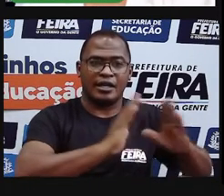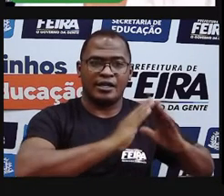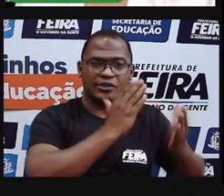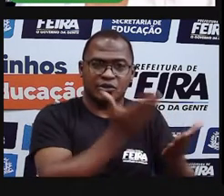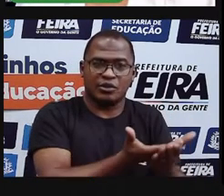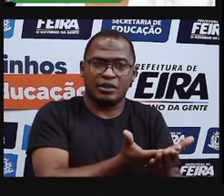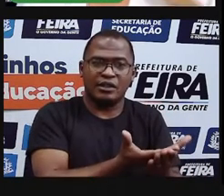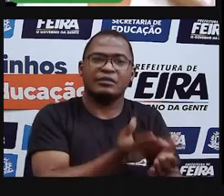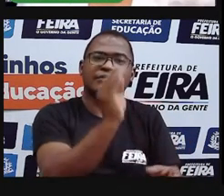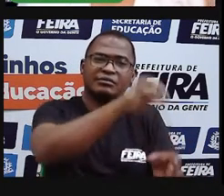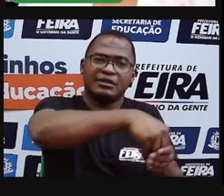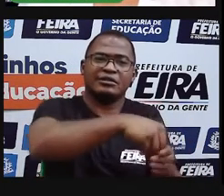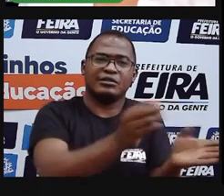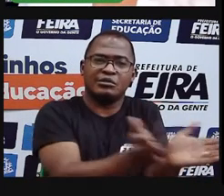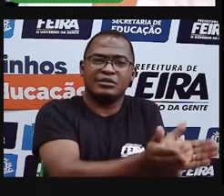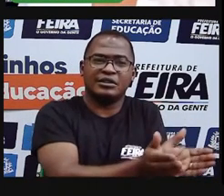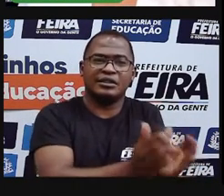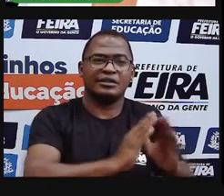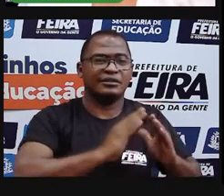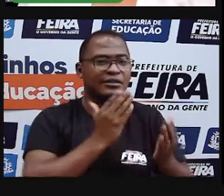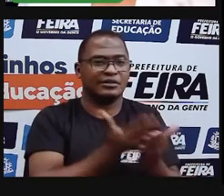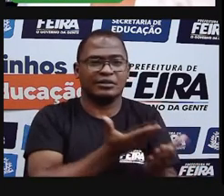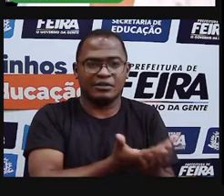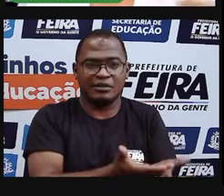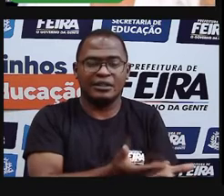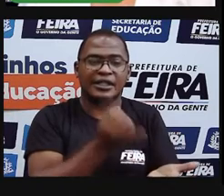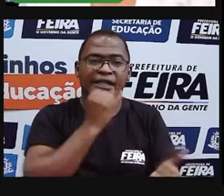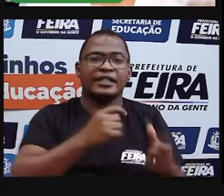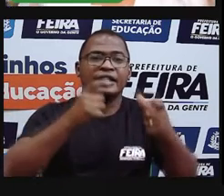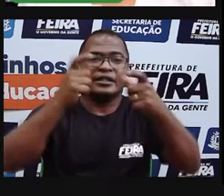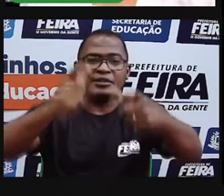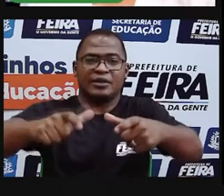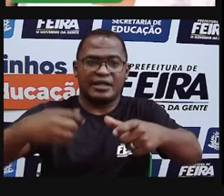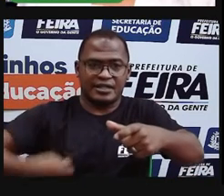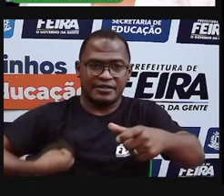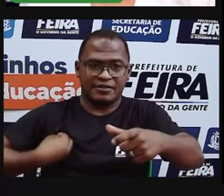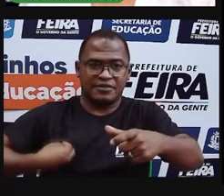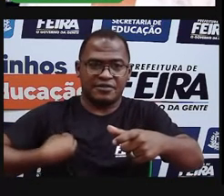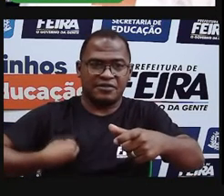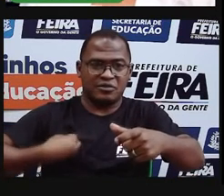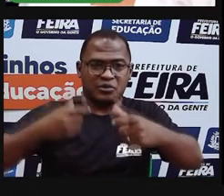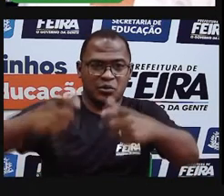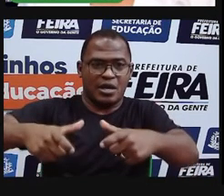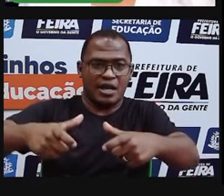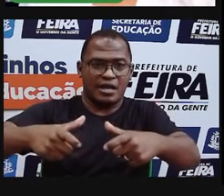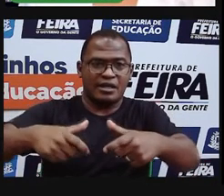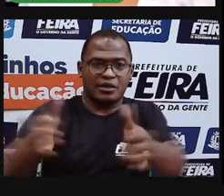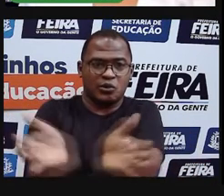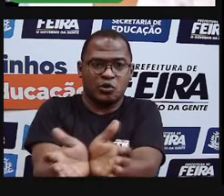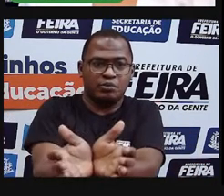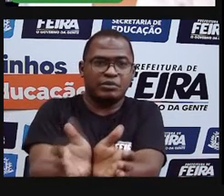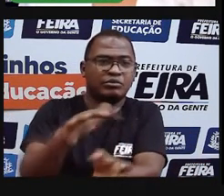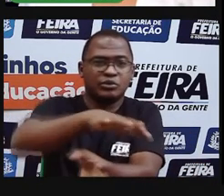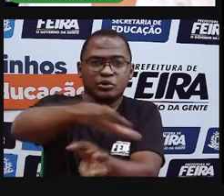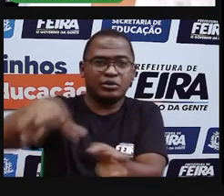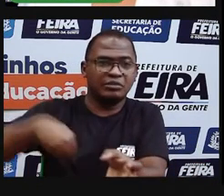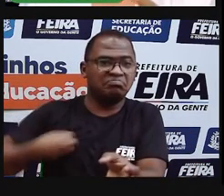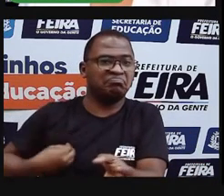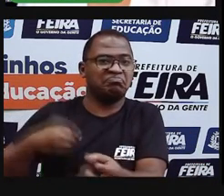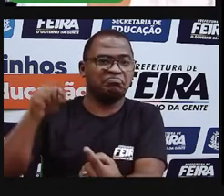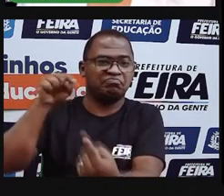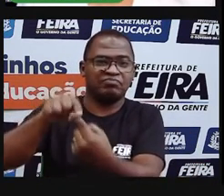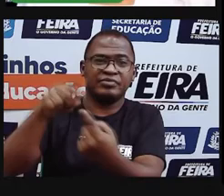e sou atuante nele, ela é a minha comunidade. Então, a gente exerce funções diferentes, né, em ambientes diferentes.